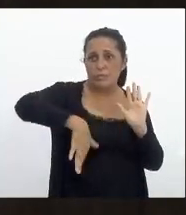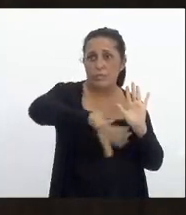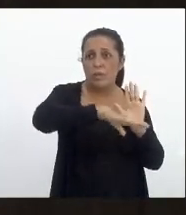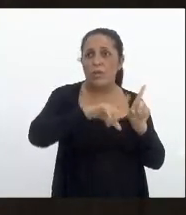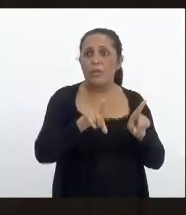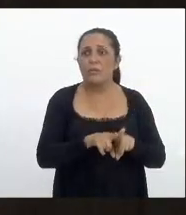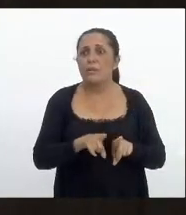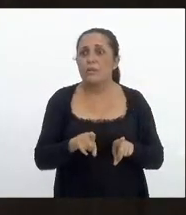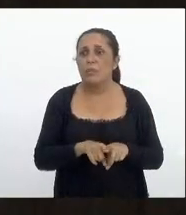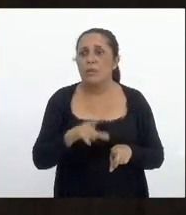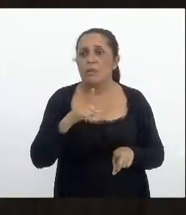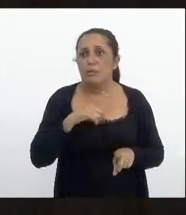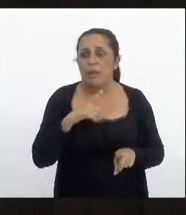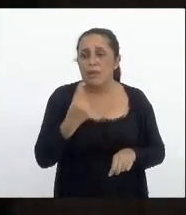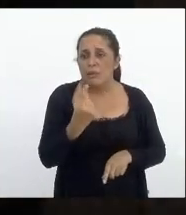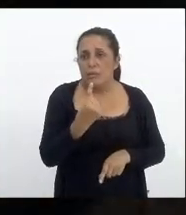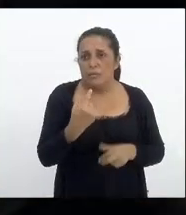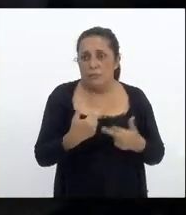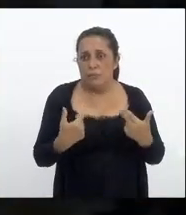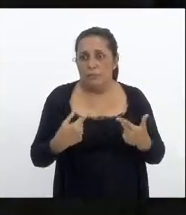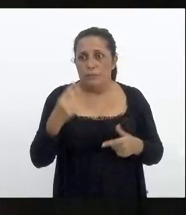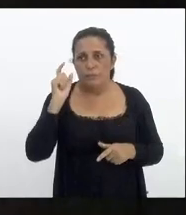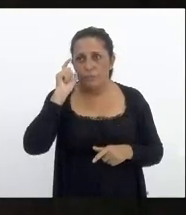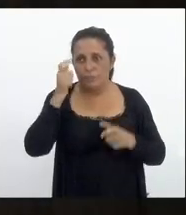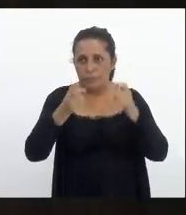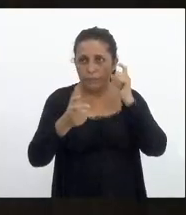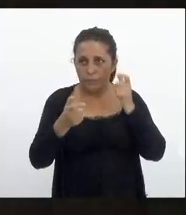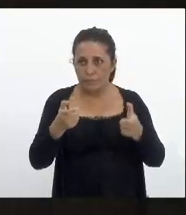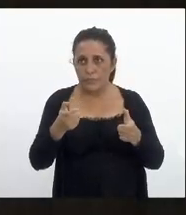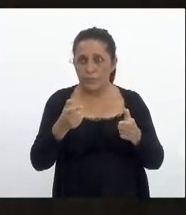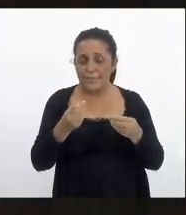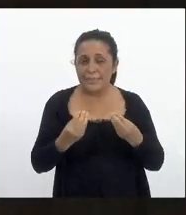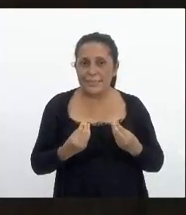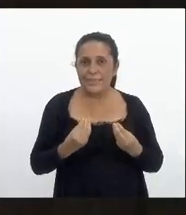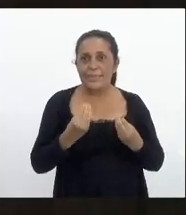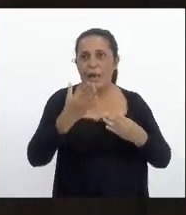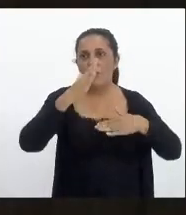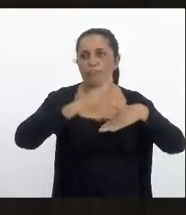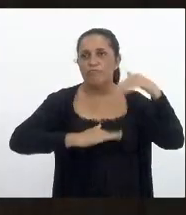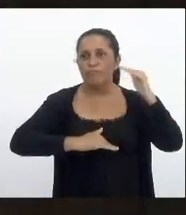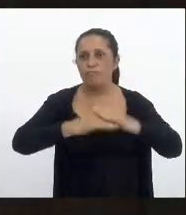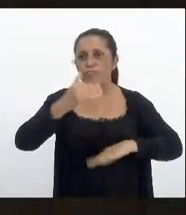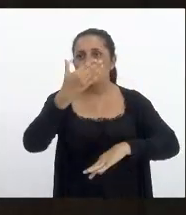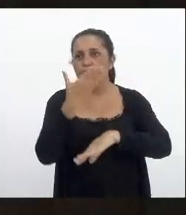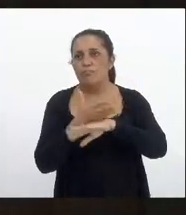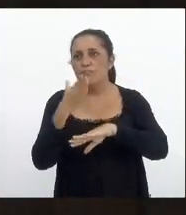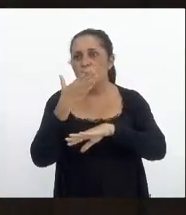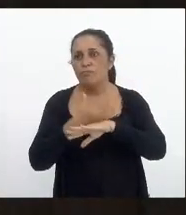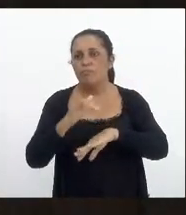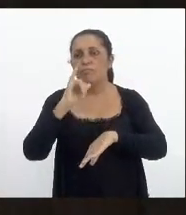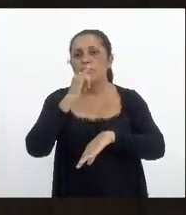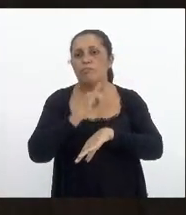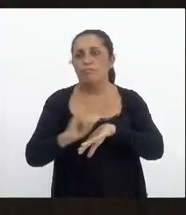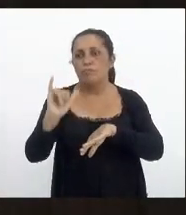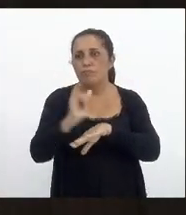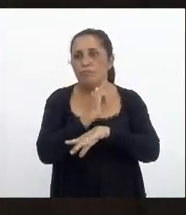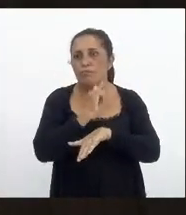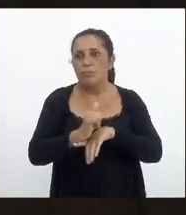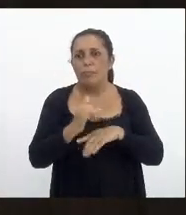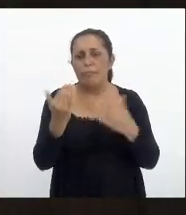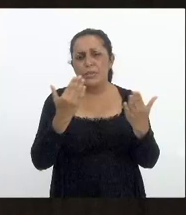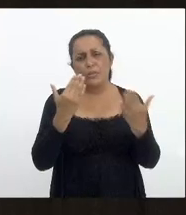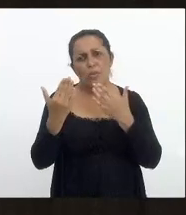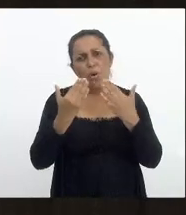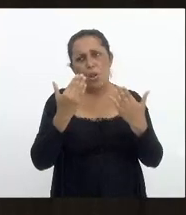tem um elemento que eu acho que é interessante que é oferecer mecanismo de apoio psicológico a essa criança e